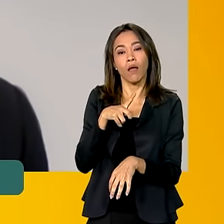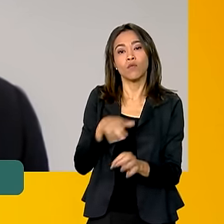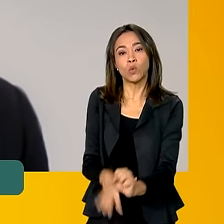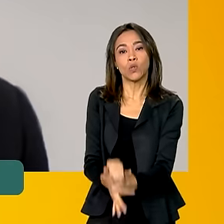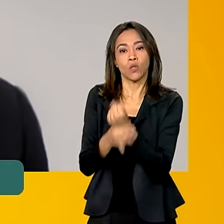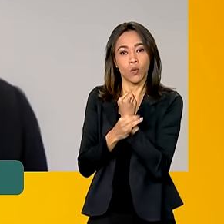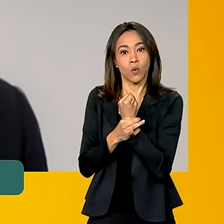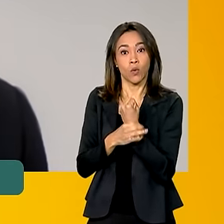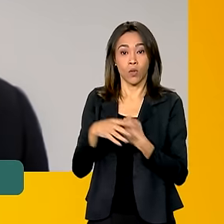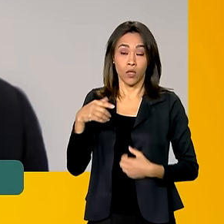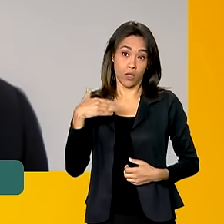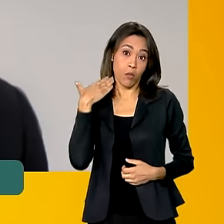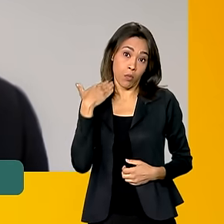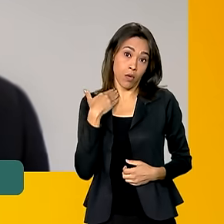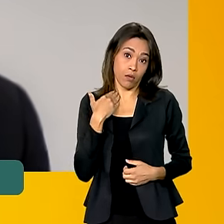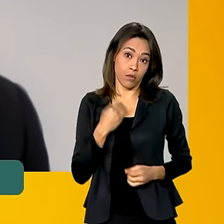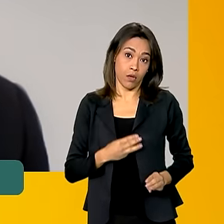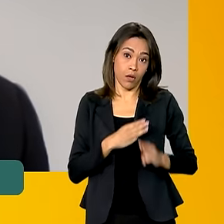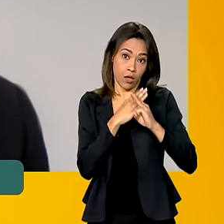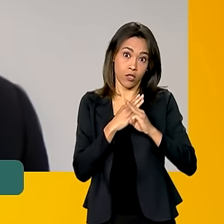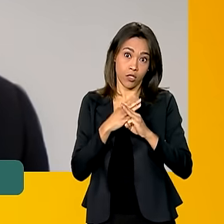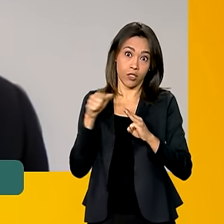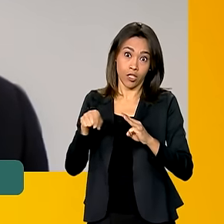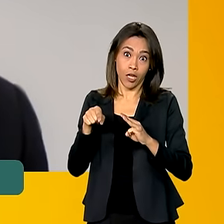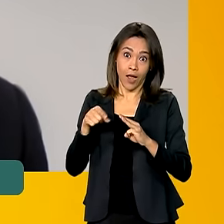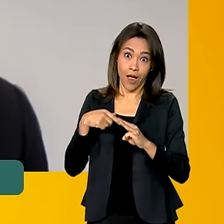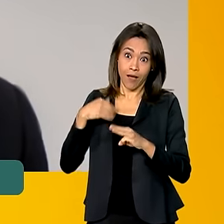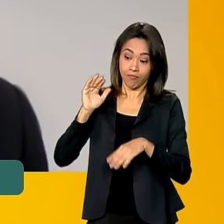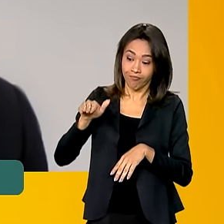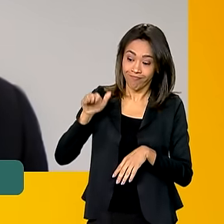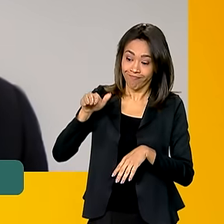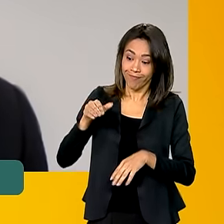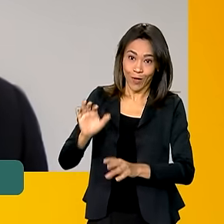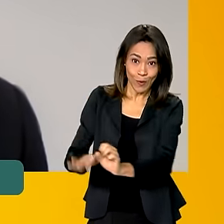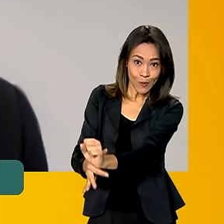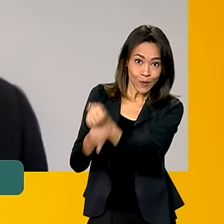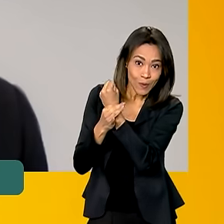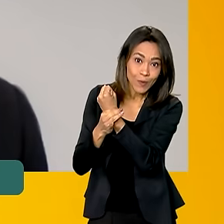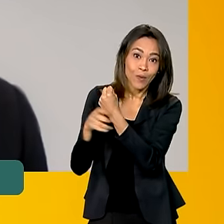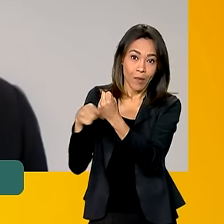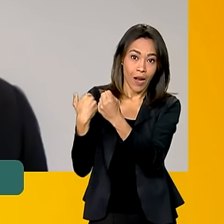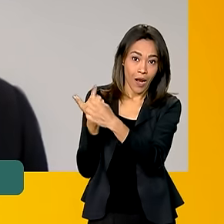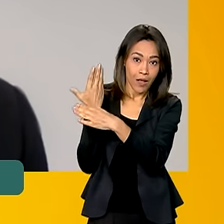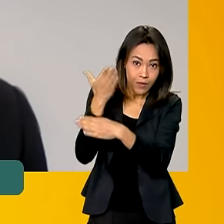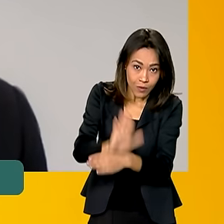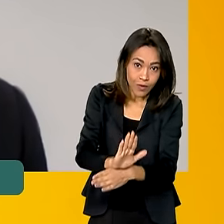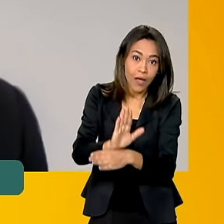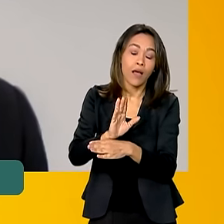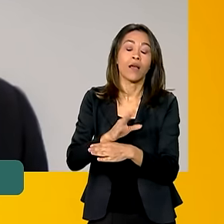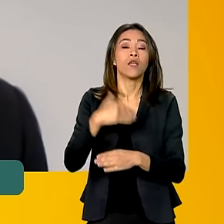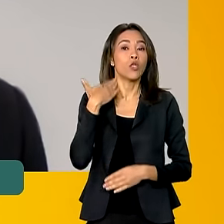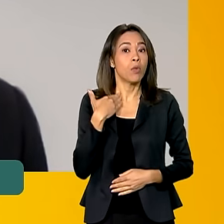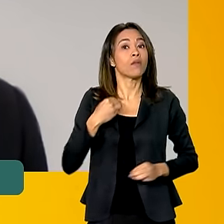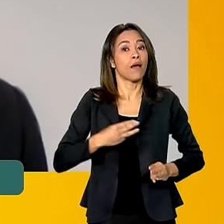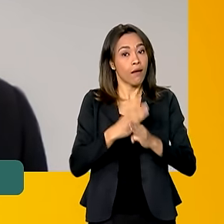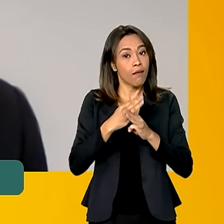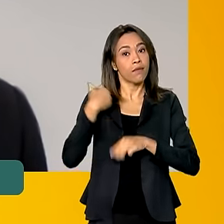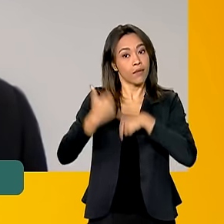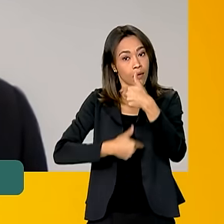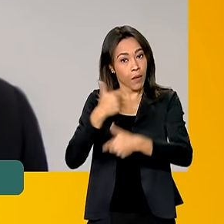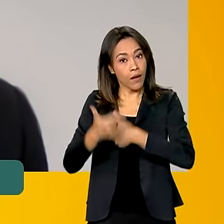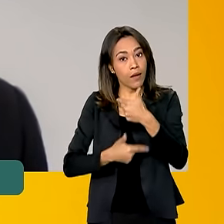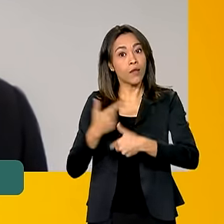acionam os seguros. Também a Caixa, Caixa Seguridade, fazendo uma força-tarefa juntamente com as demais